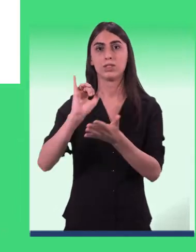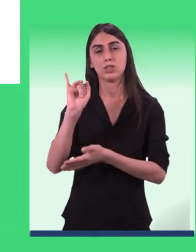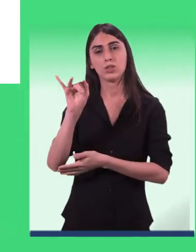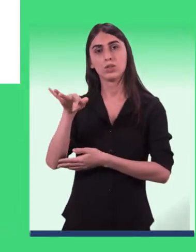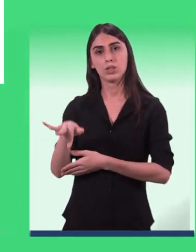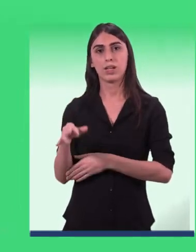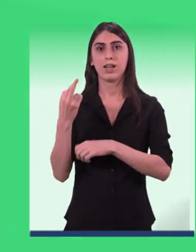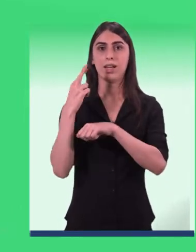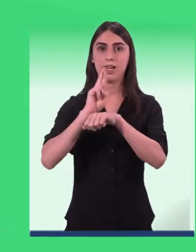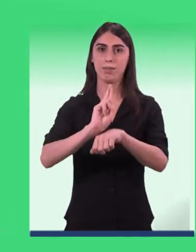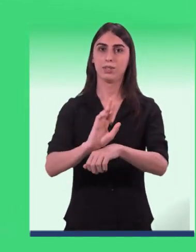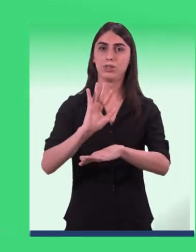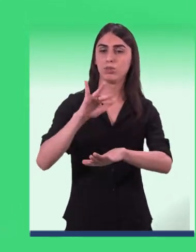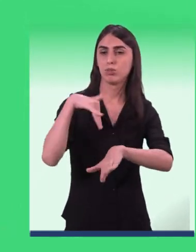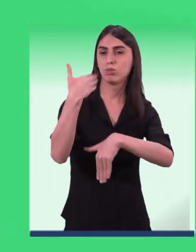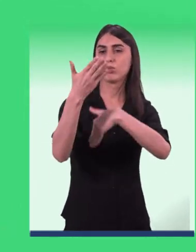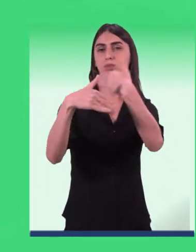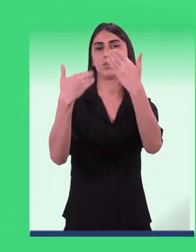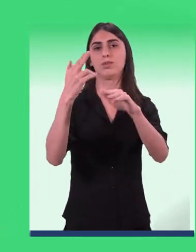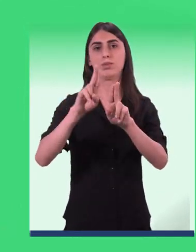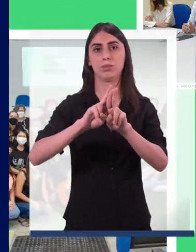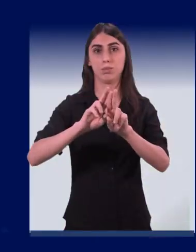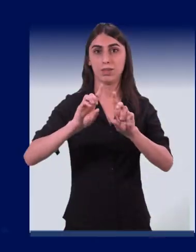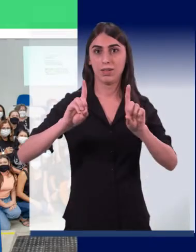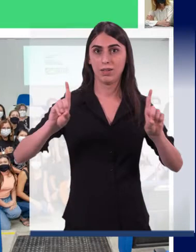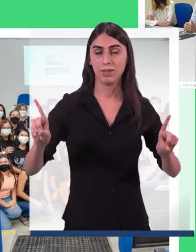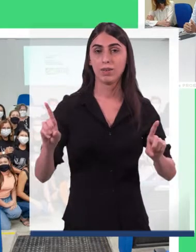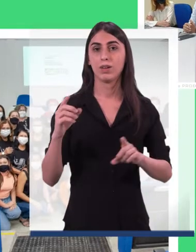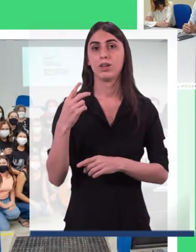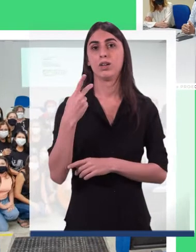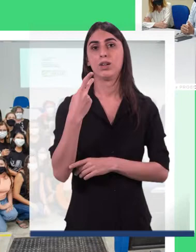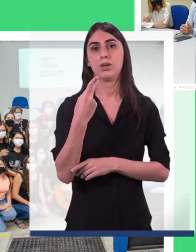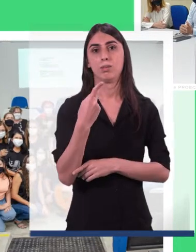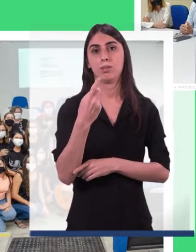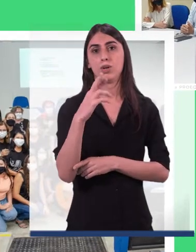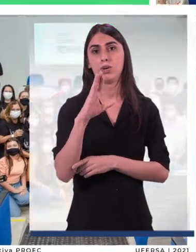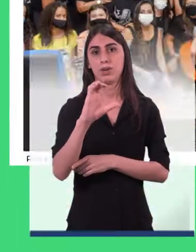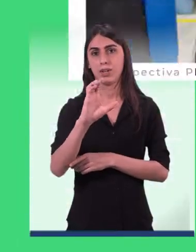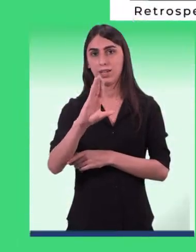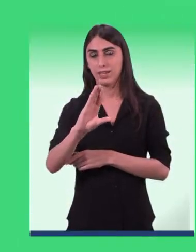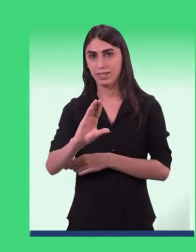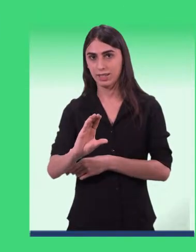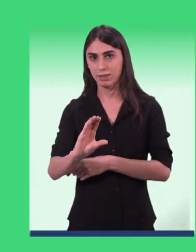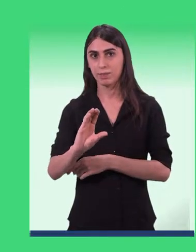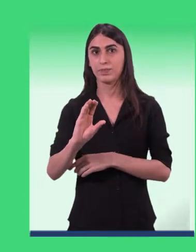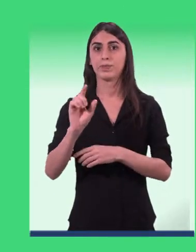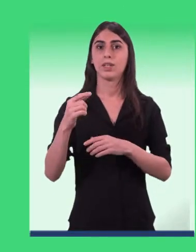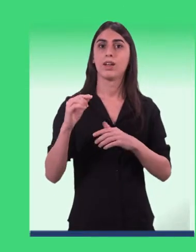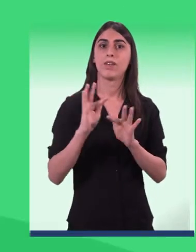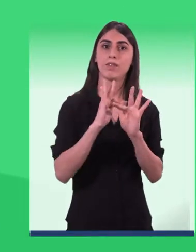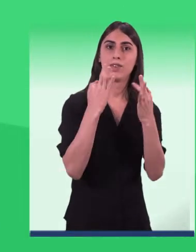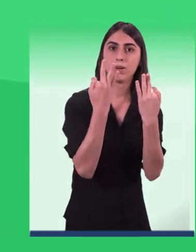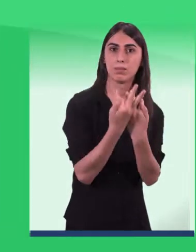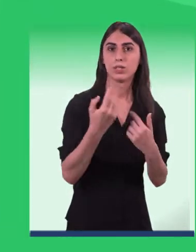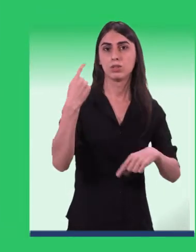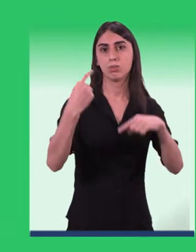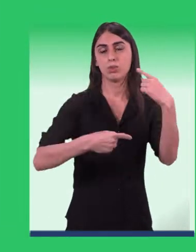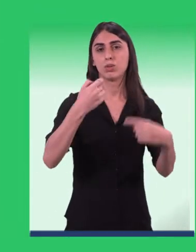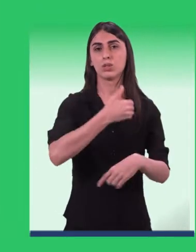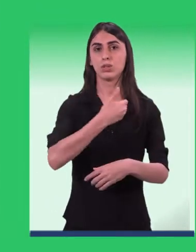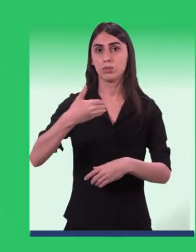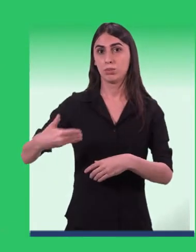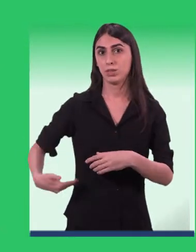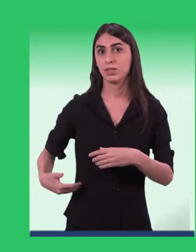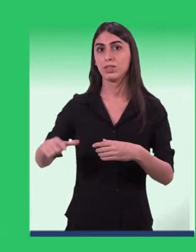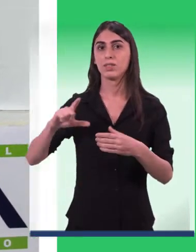o que representa mais um avanço para a UFESA. A PROEC promoveu a Semana de Extensão sobre Família e Políticas Públicas,